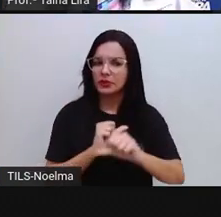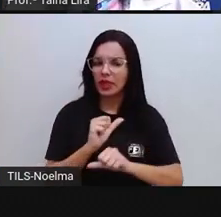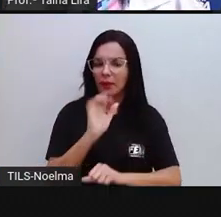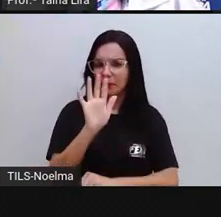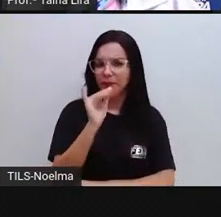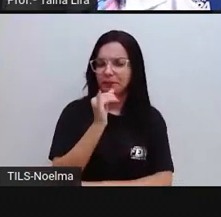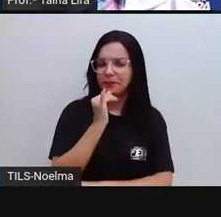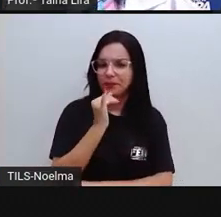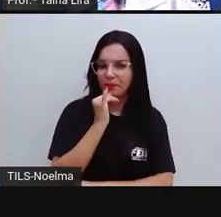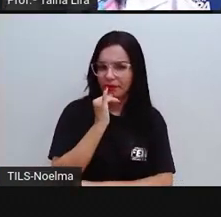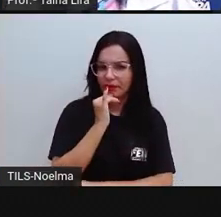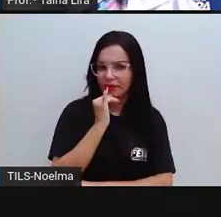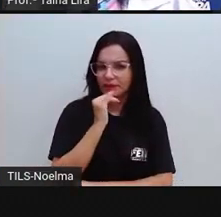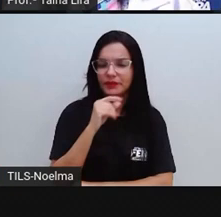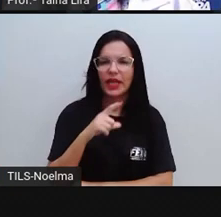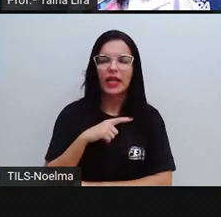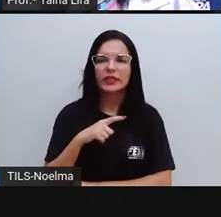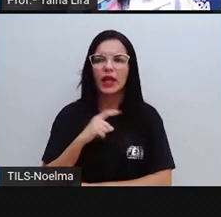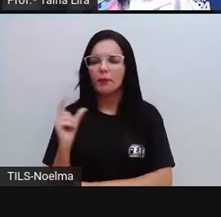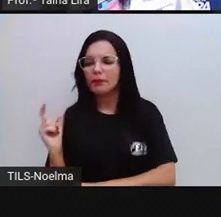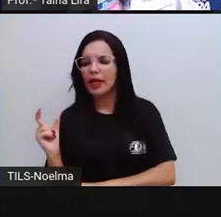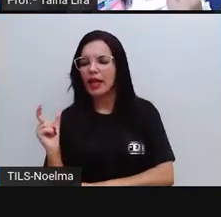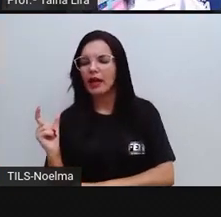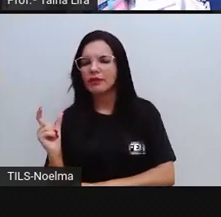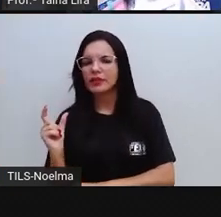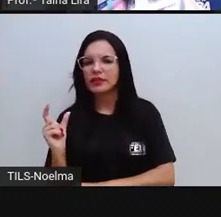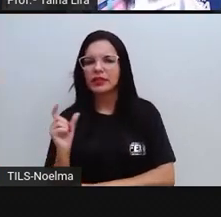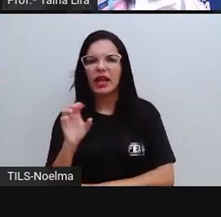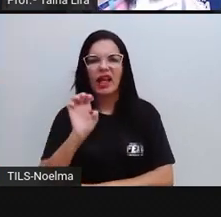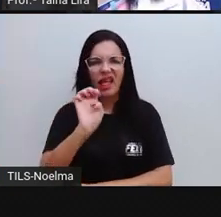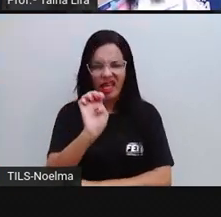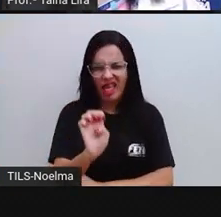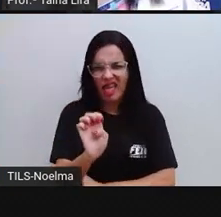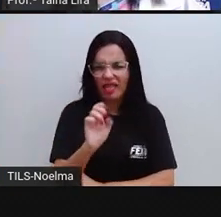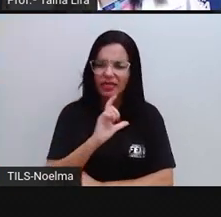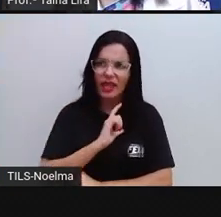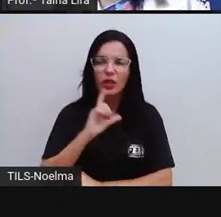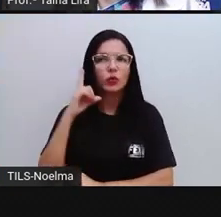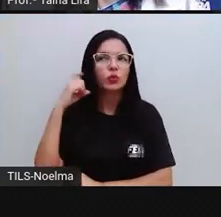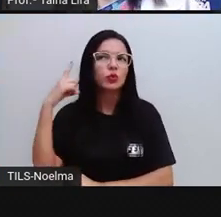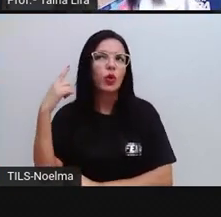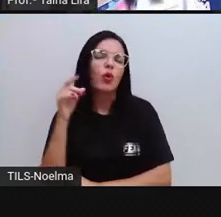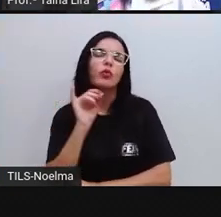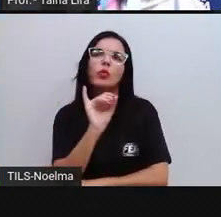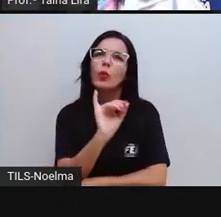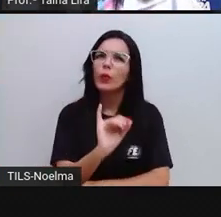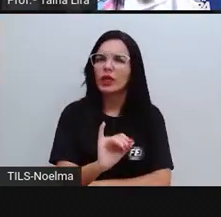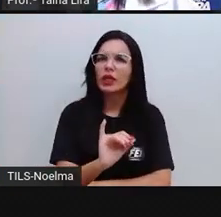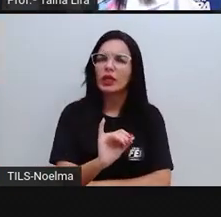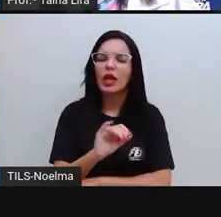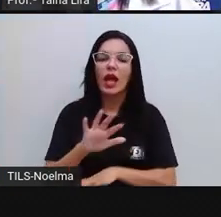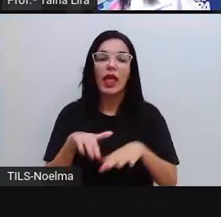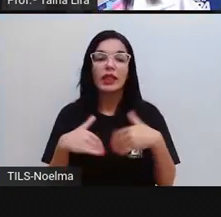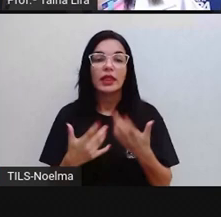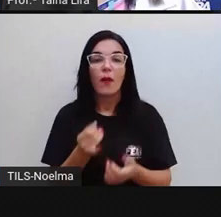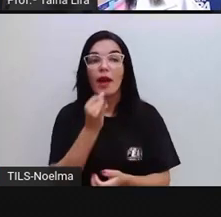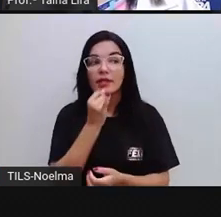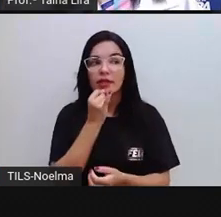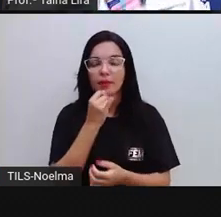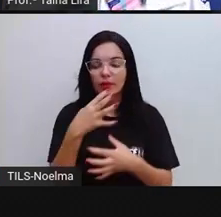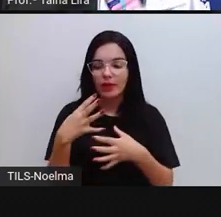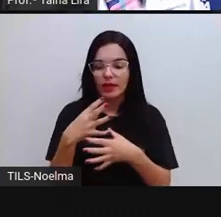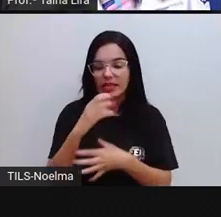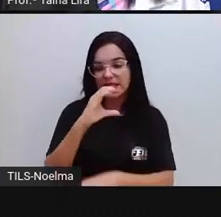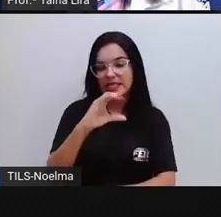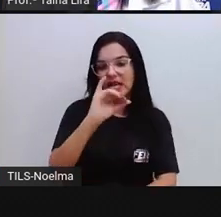em algumas palavras, essa vogal E, ela pode ter o som do I. Então, por exemplo, a palavra cidade,